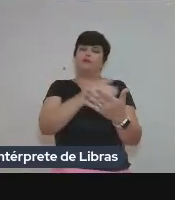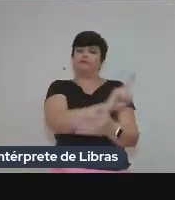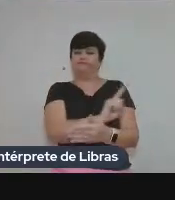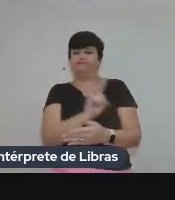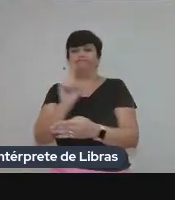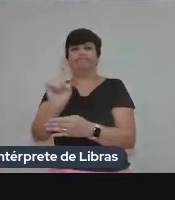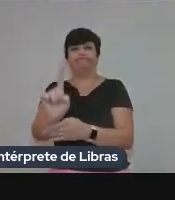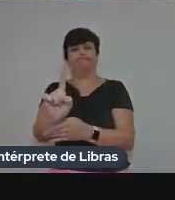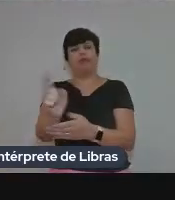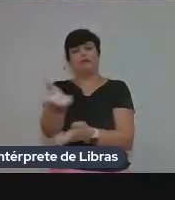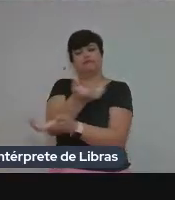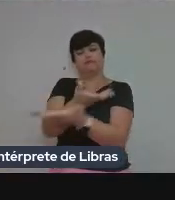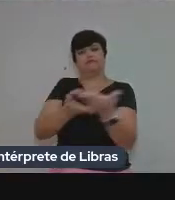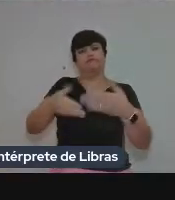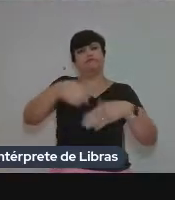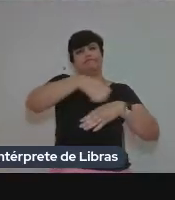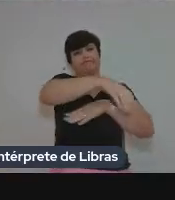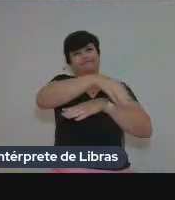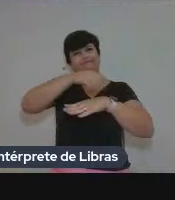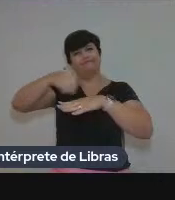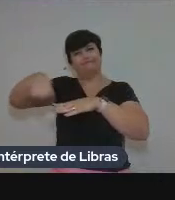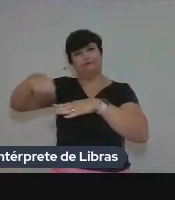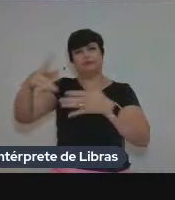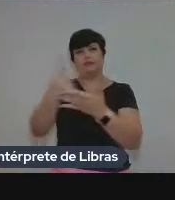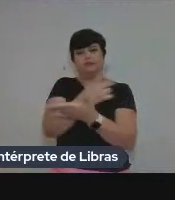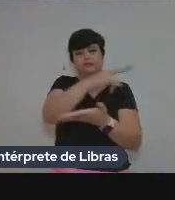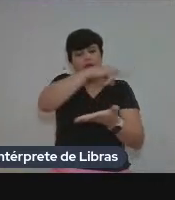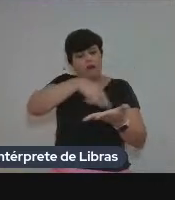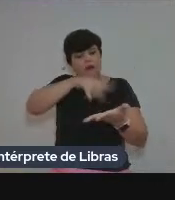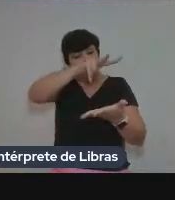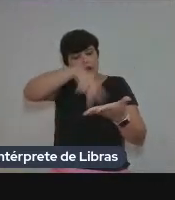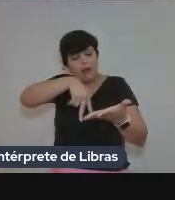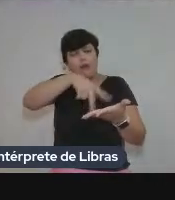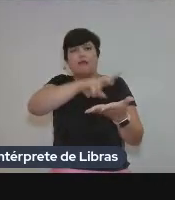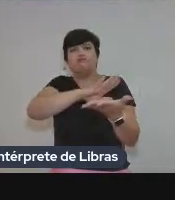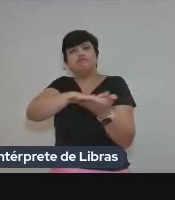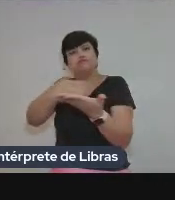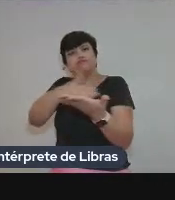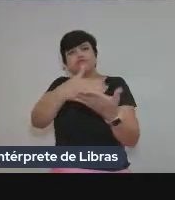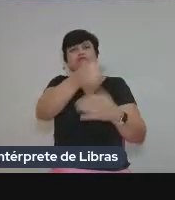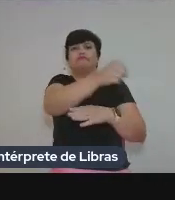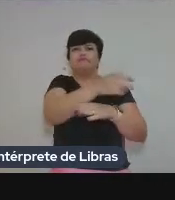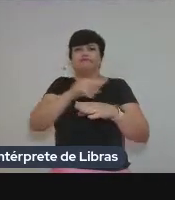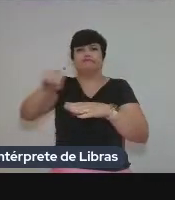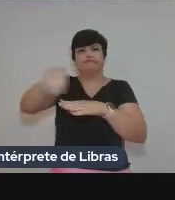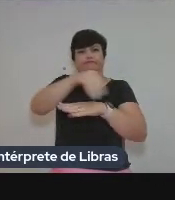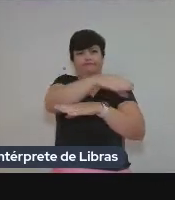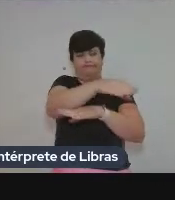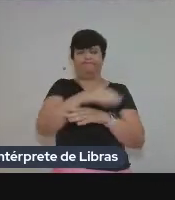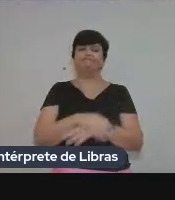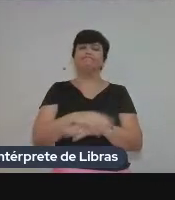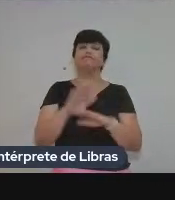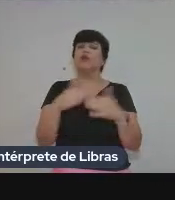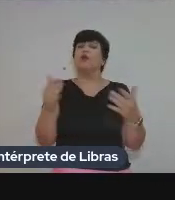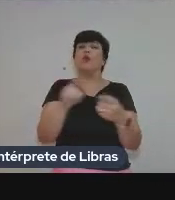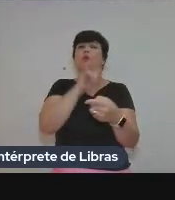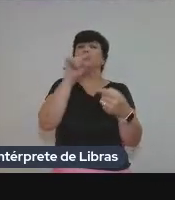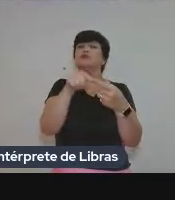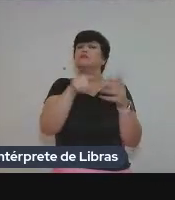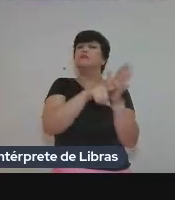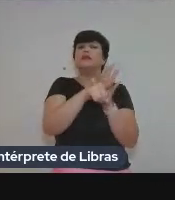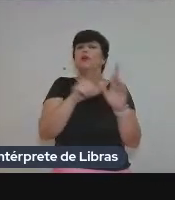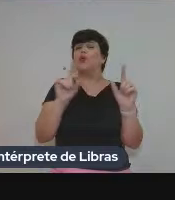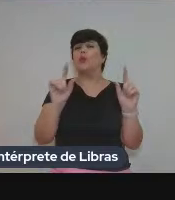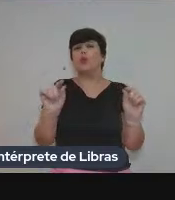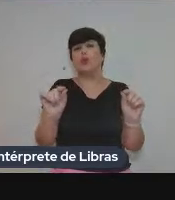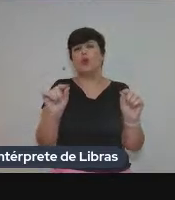mediações e na tradução das declarações. Pode passar, por favor. Então, quais são os objetivos dessa pesquisa? Então,